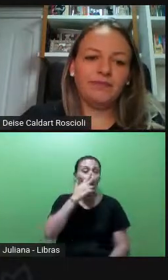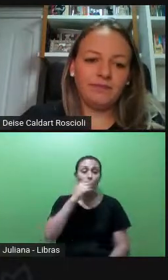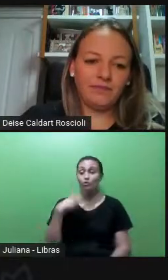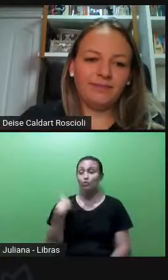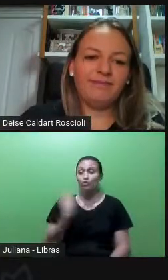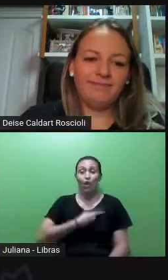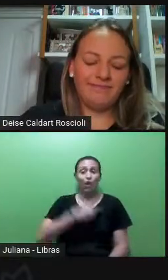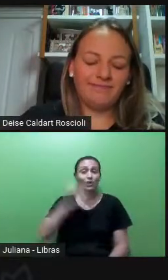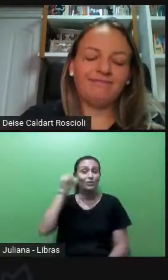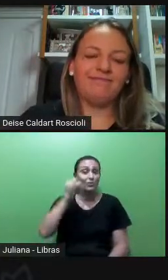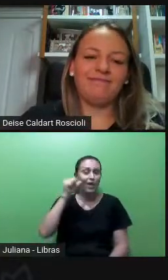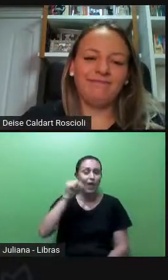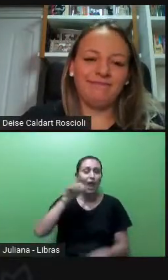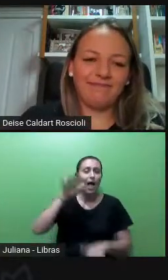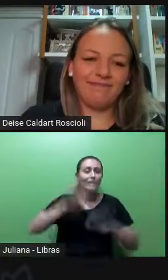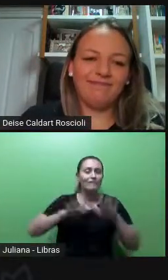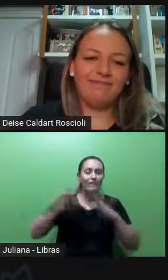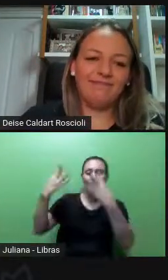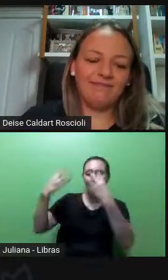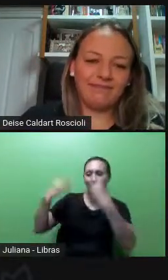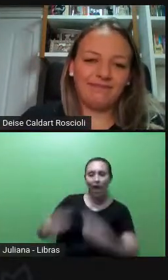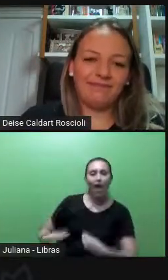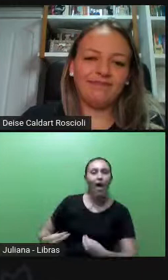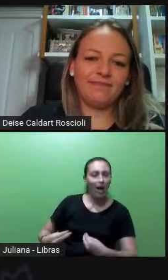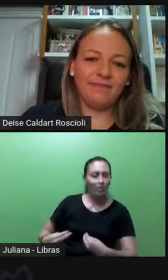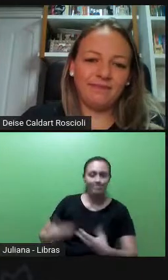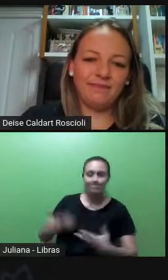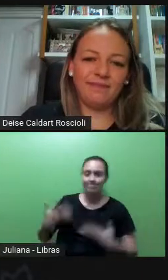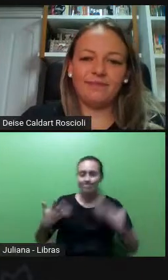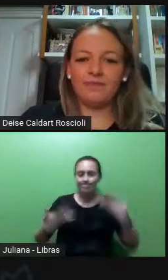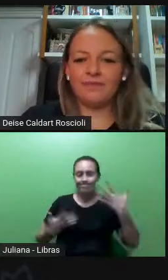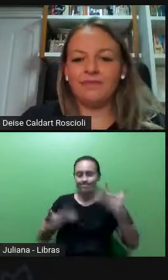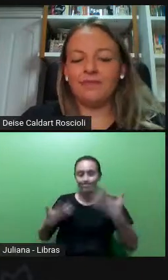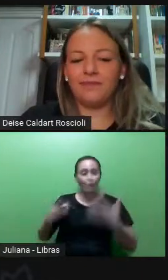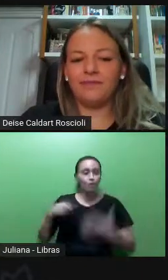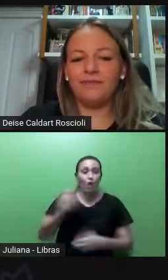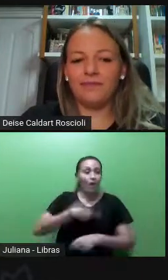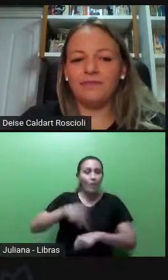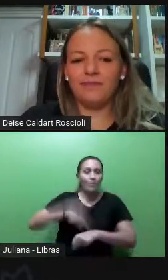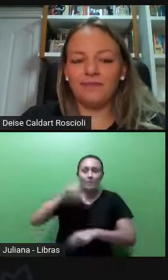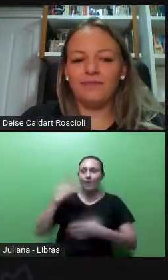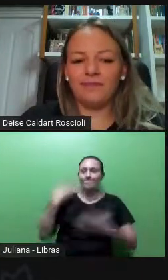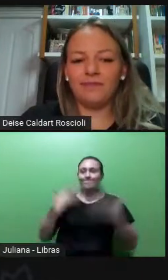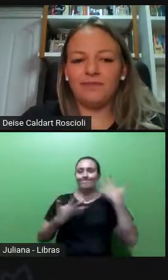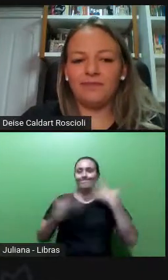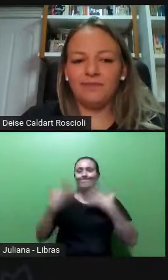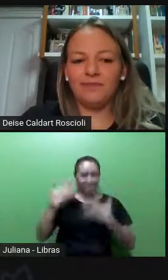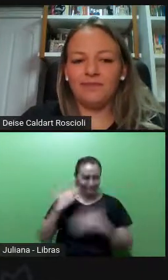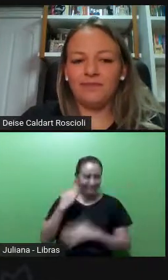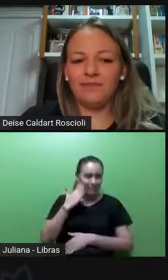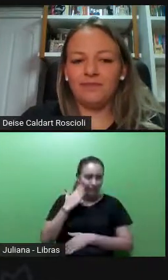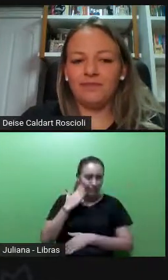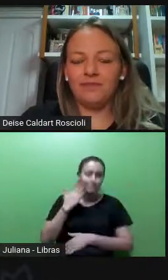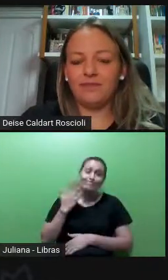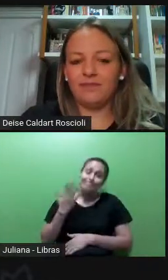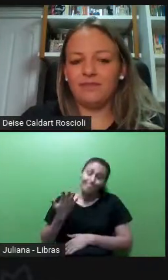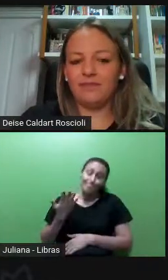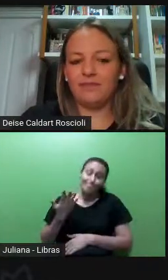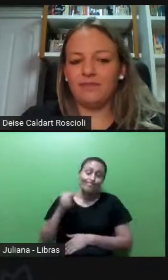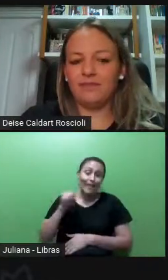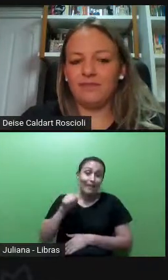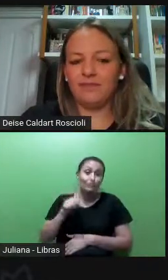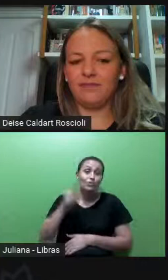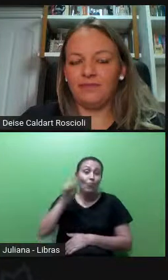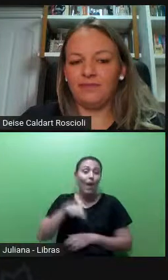assédios que a gente passa no ambiente de trabalho que a gente simplesmente não consegue reagir naquele momento. Pessoas que fazem parte da comunidade